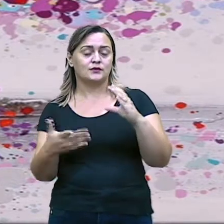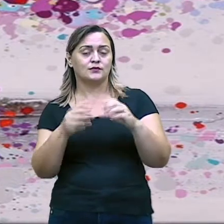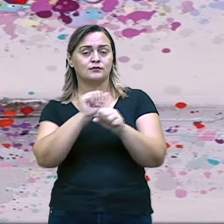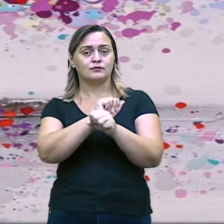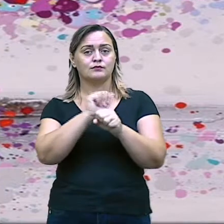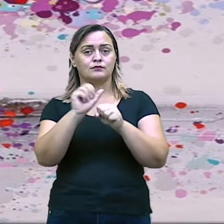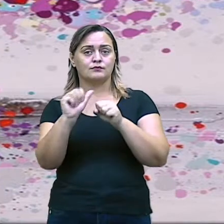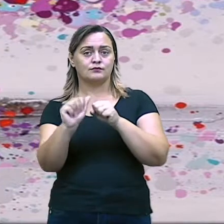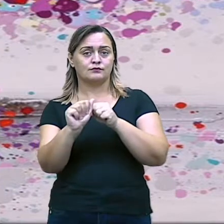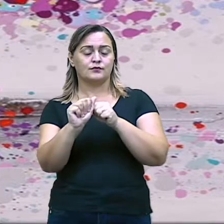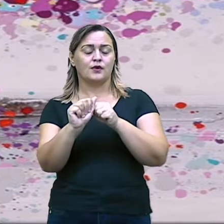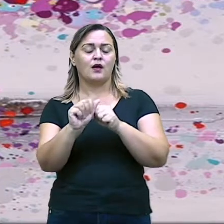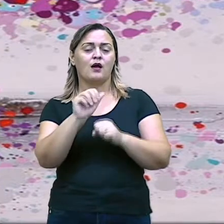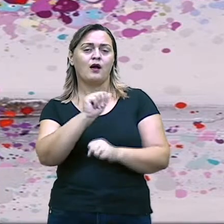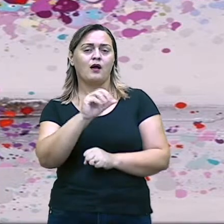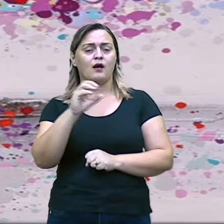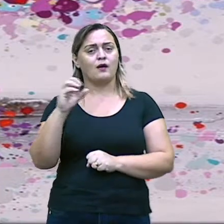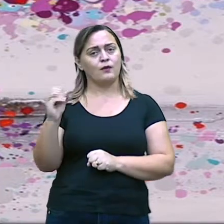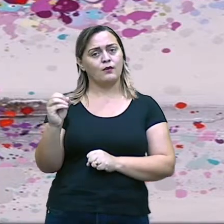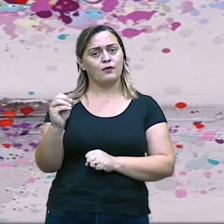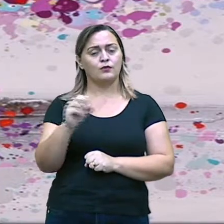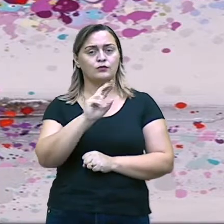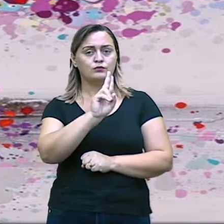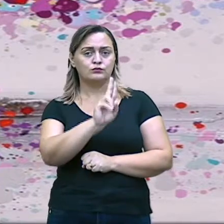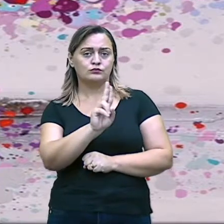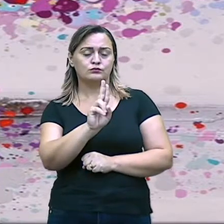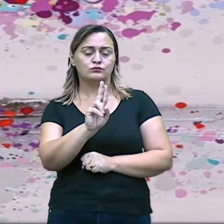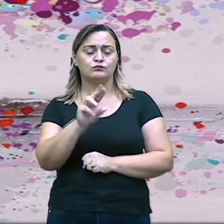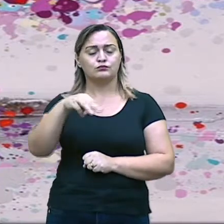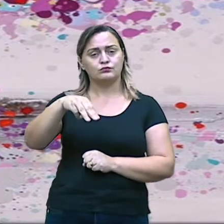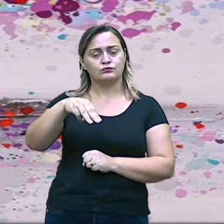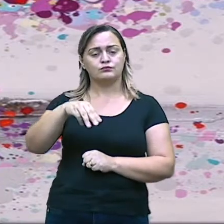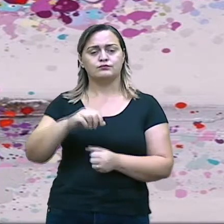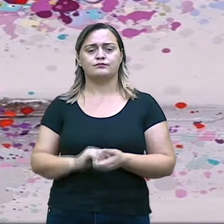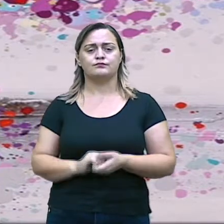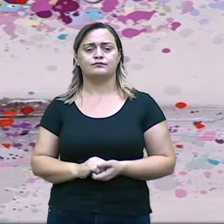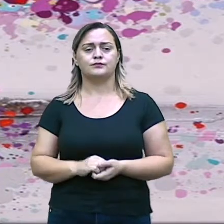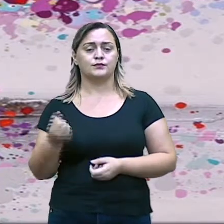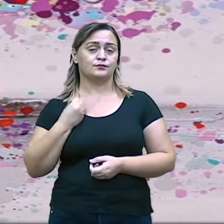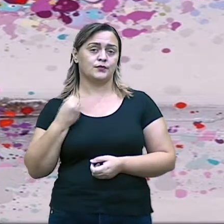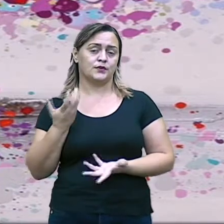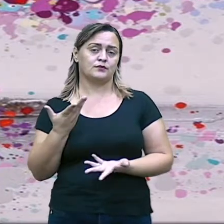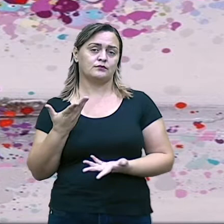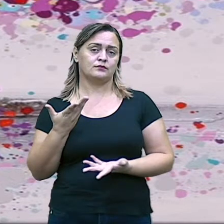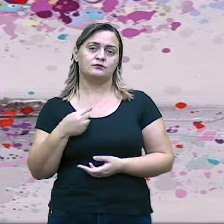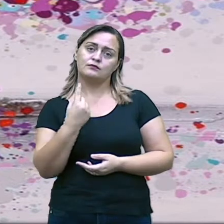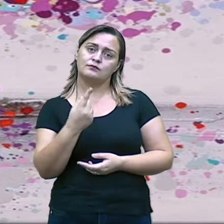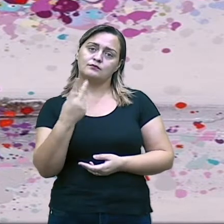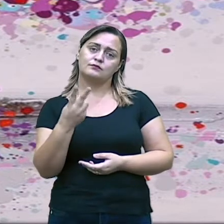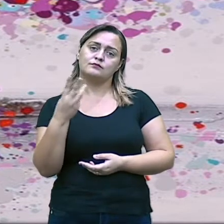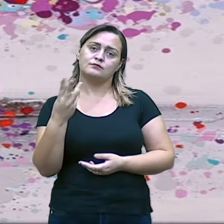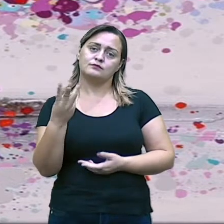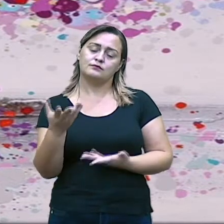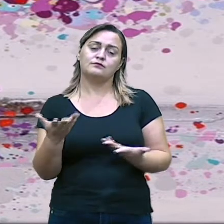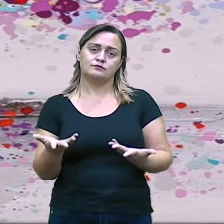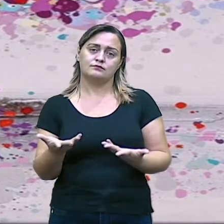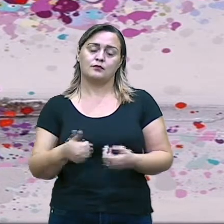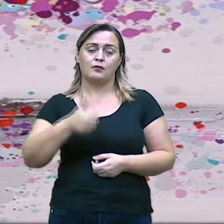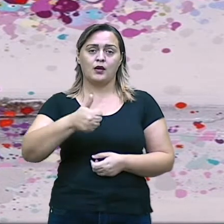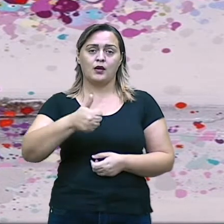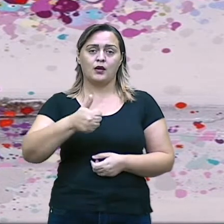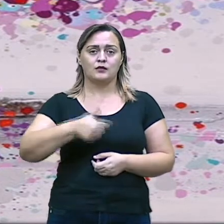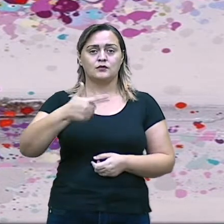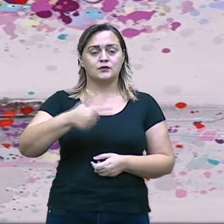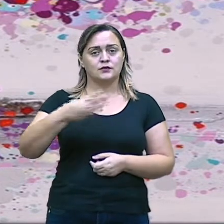a, o, um, uma. Definido, indefinido? É a menor classe. Numeral, um, dois, três, segundo, quinto,